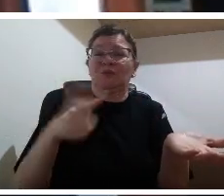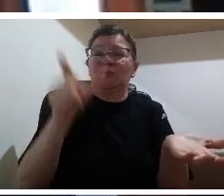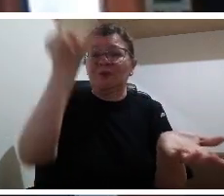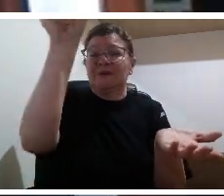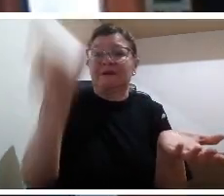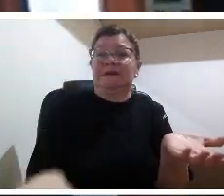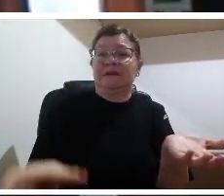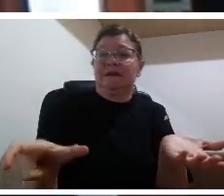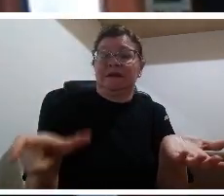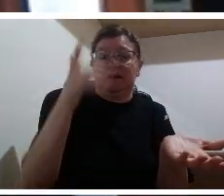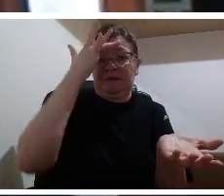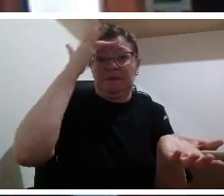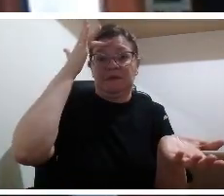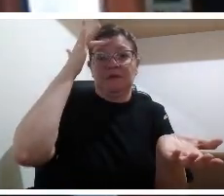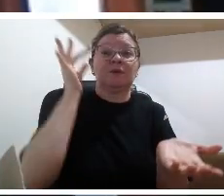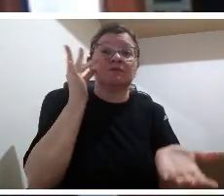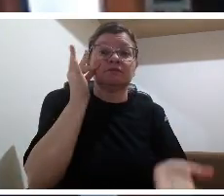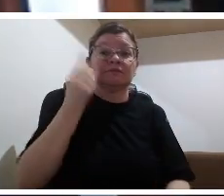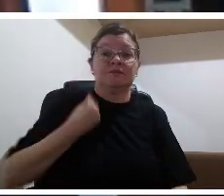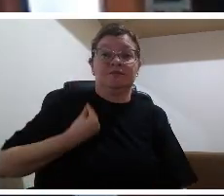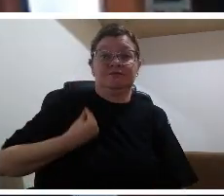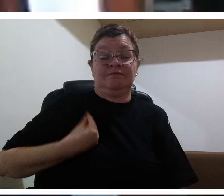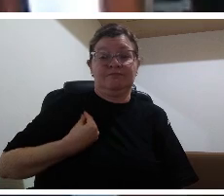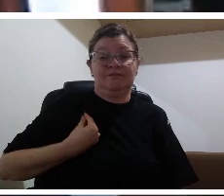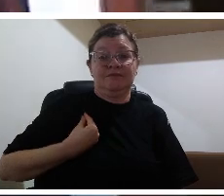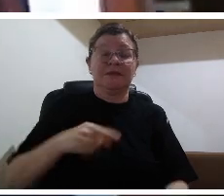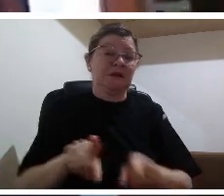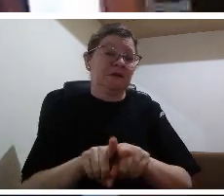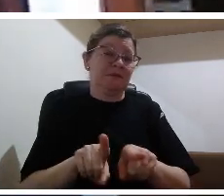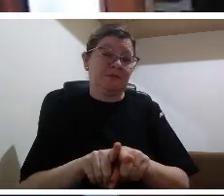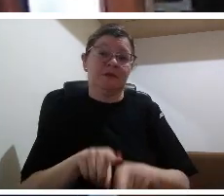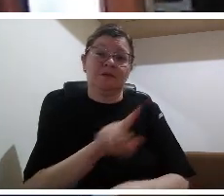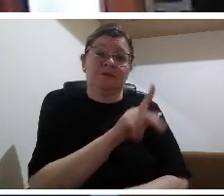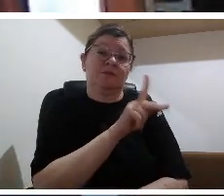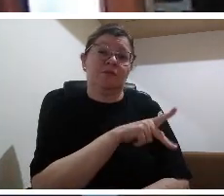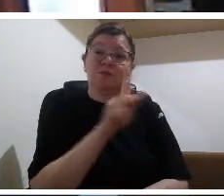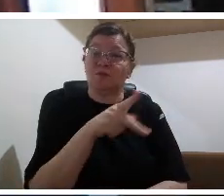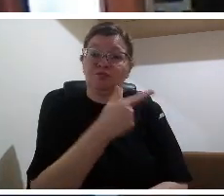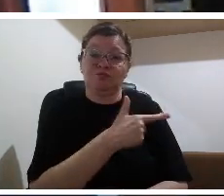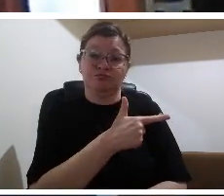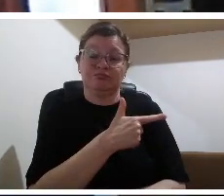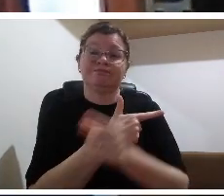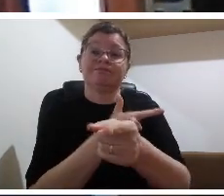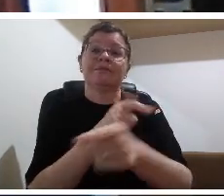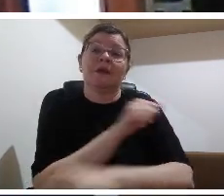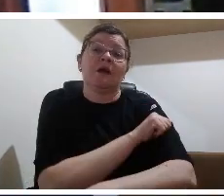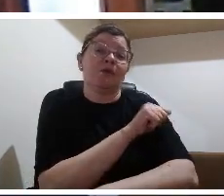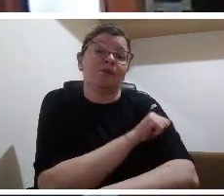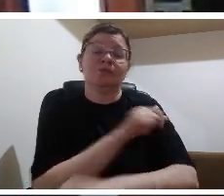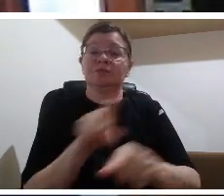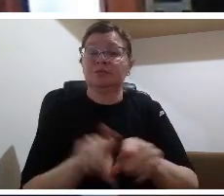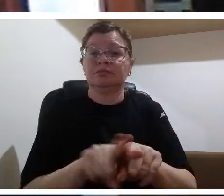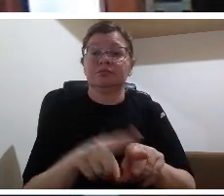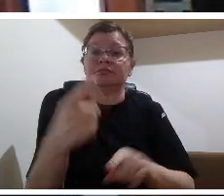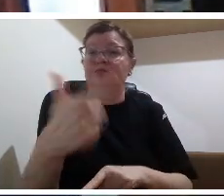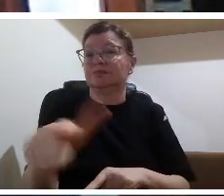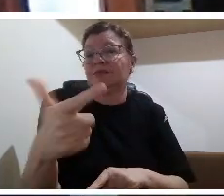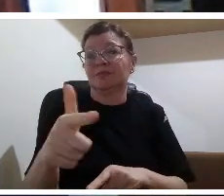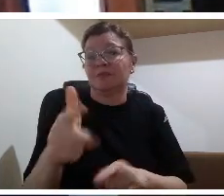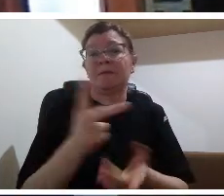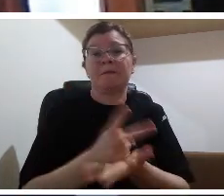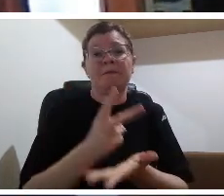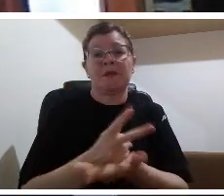interagindo diretamente com ele na sala de aula presencial nós usamos os meios de comunicação social as redes